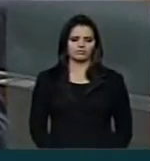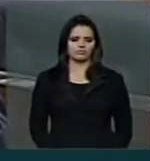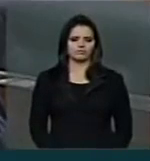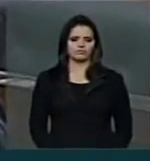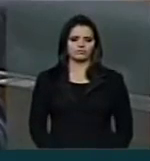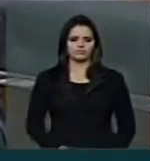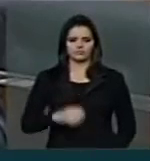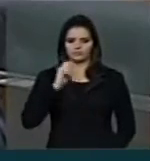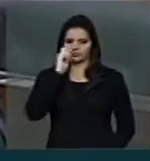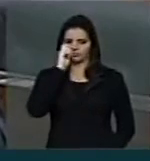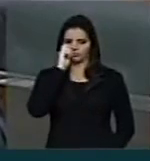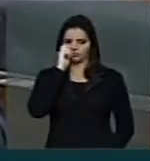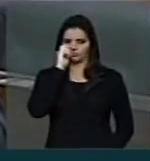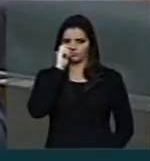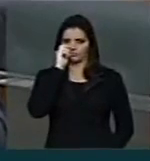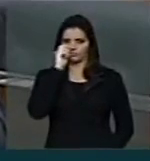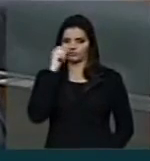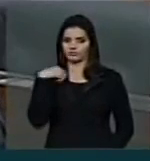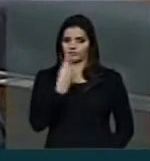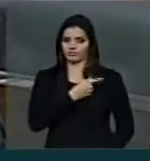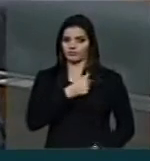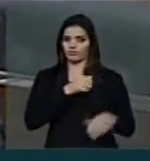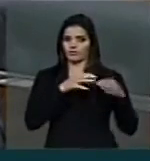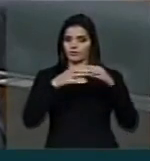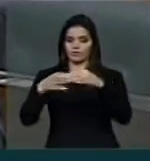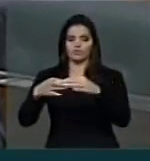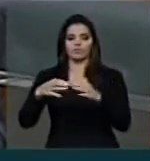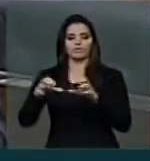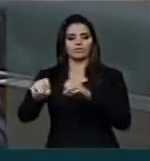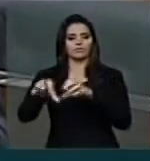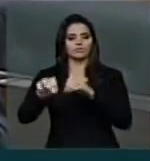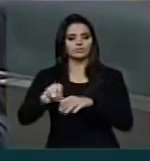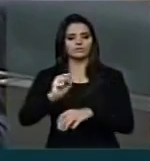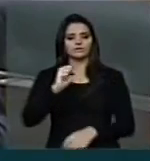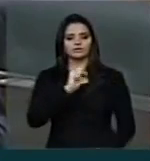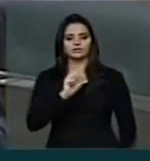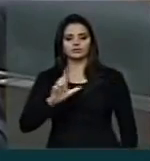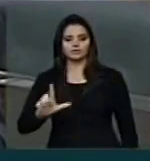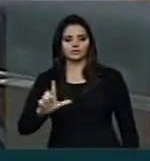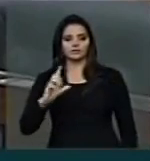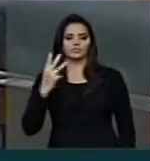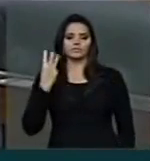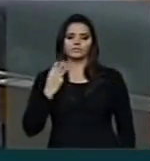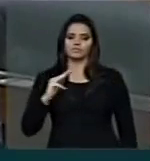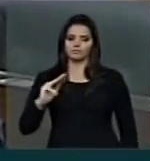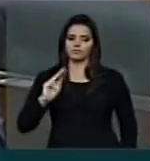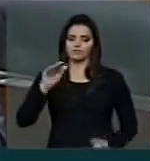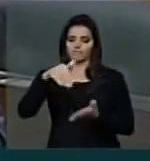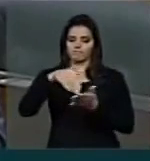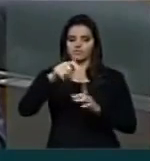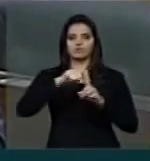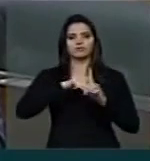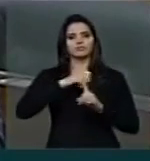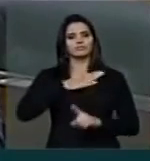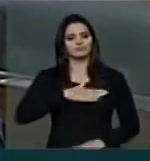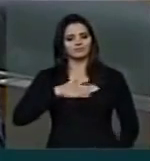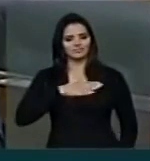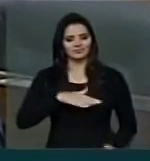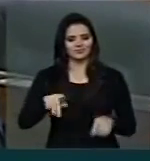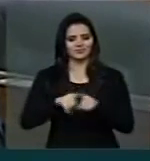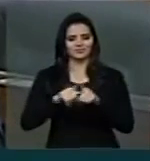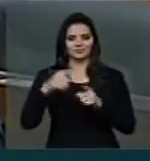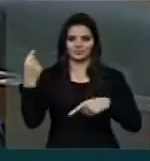Nós estamos levando a Comissão de Educação para São Luís do Maranhão, no final do mês de agosto, também para